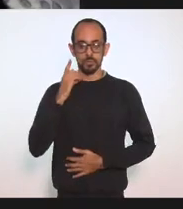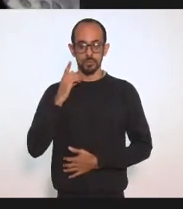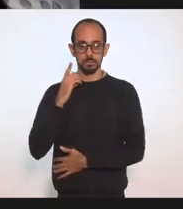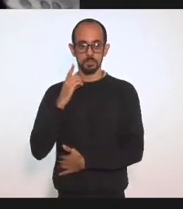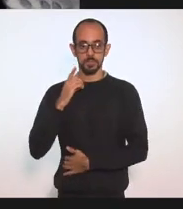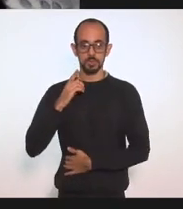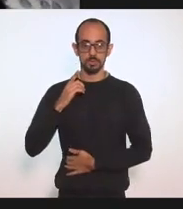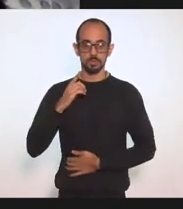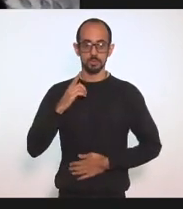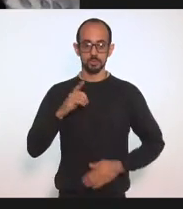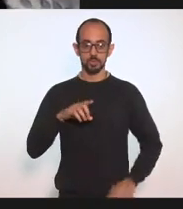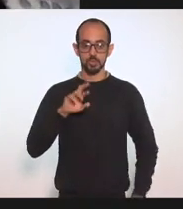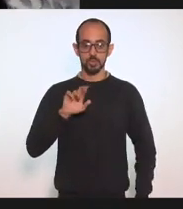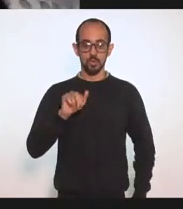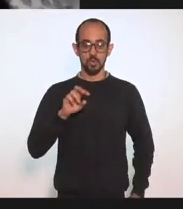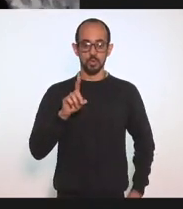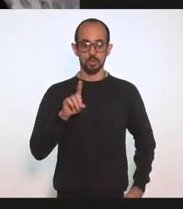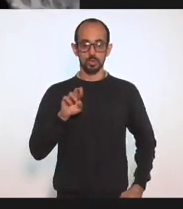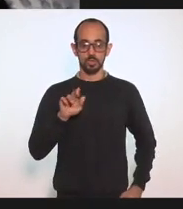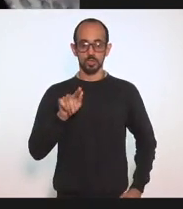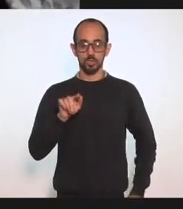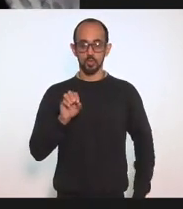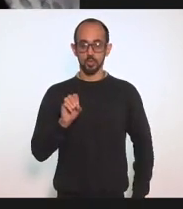Deputado Rodrigo Bacelá.